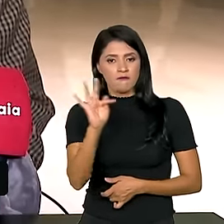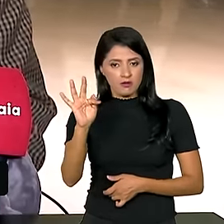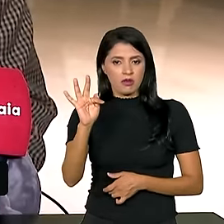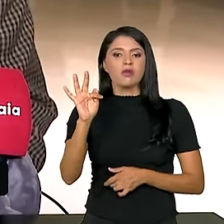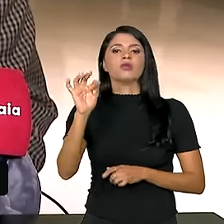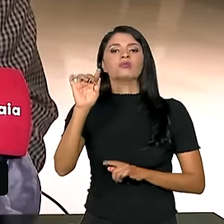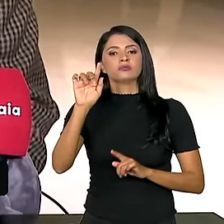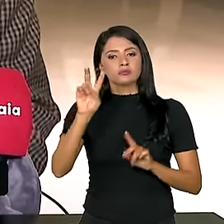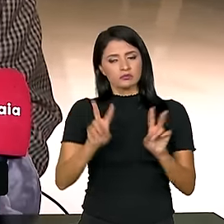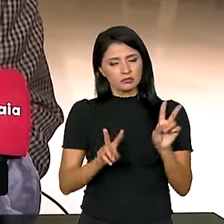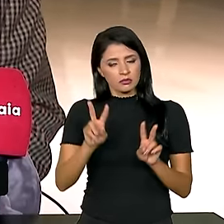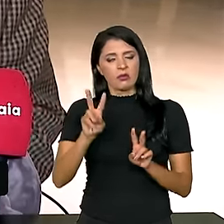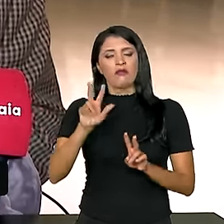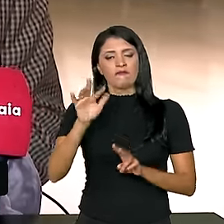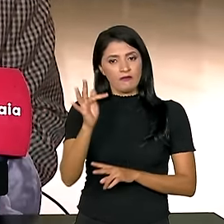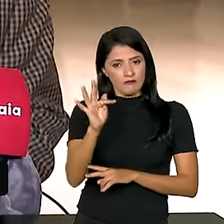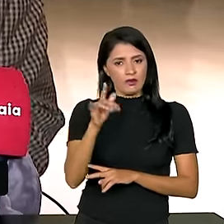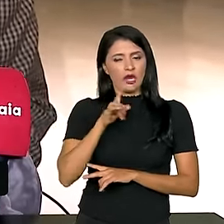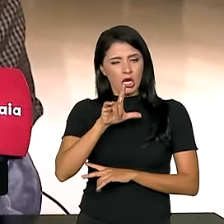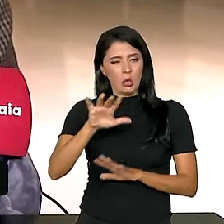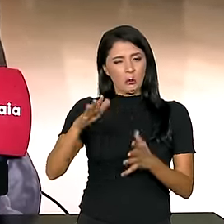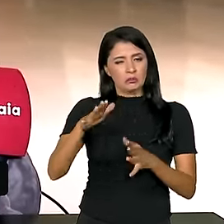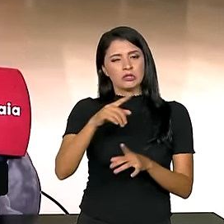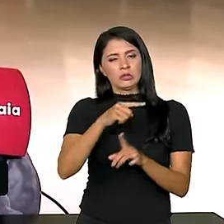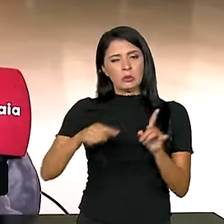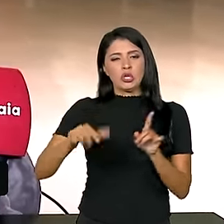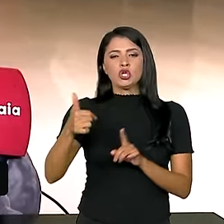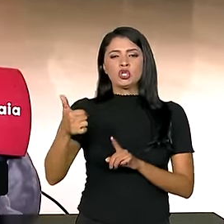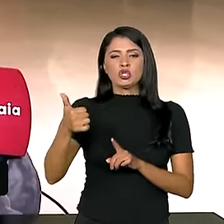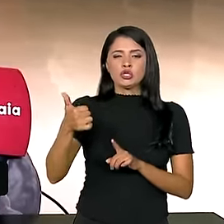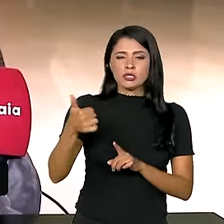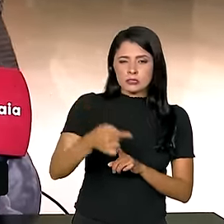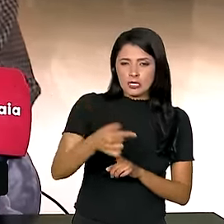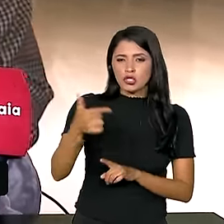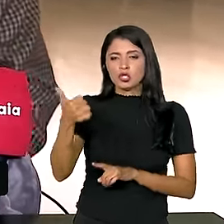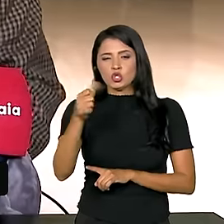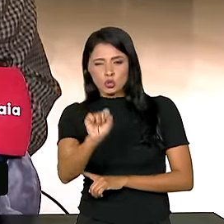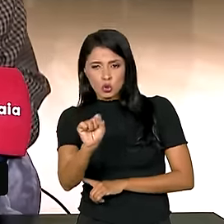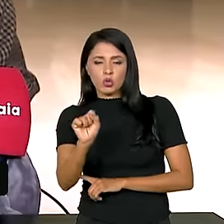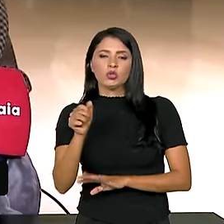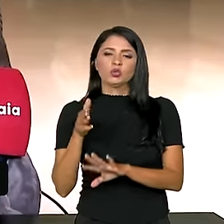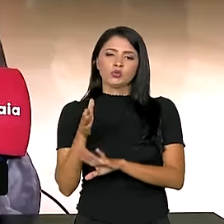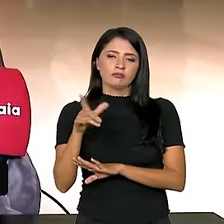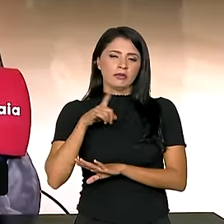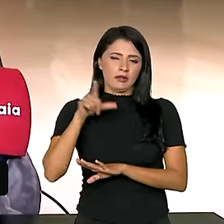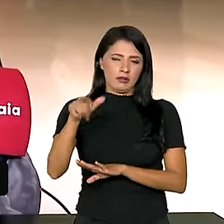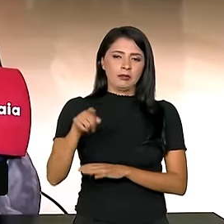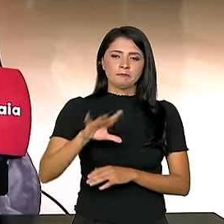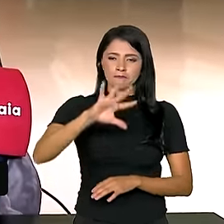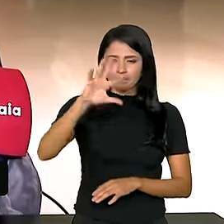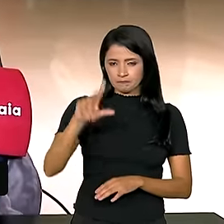ano, em torno do dia 18, 17 e 18. Houve encontro com o